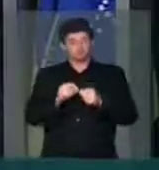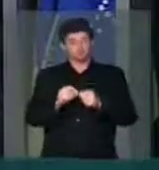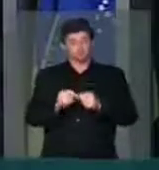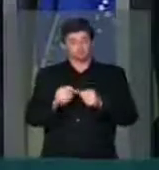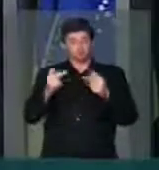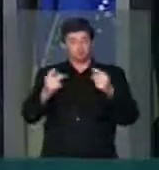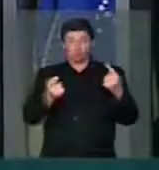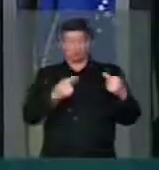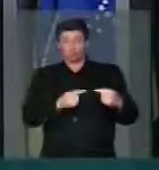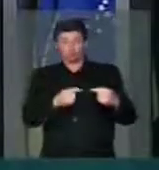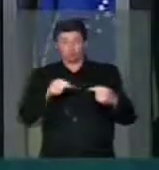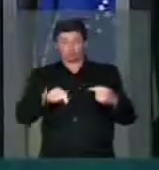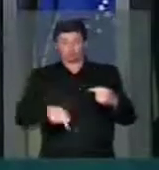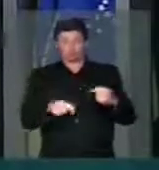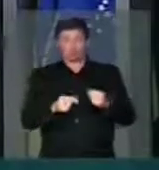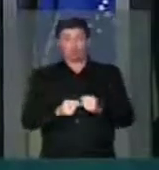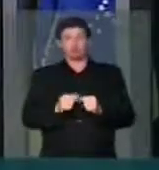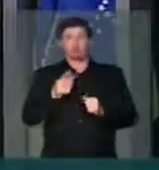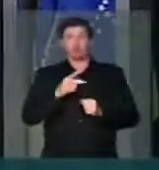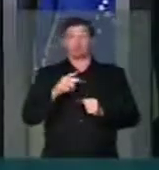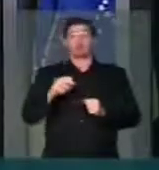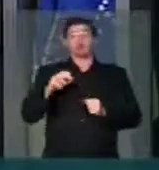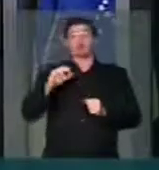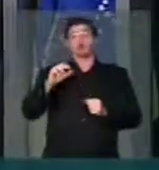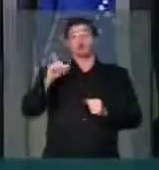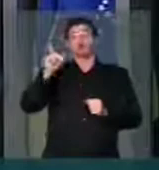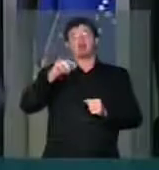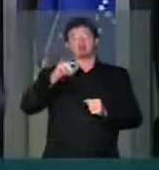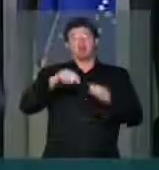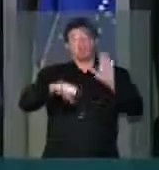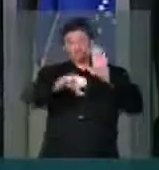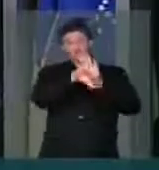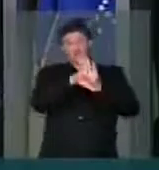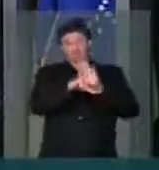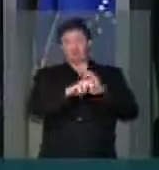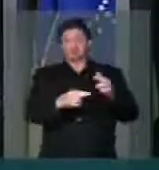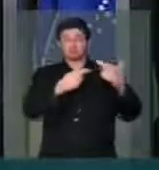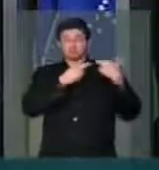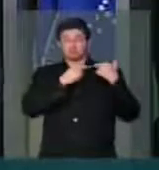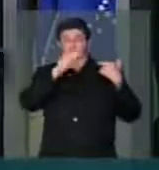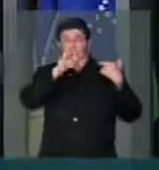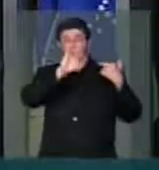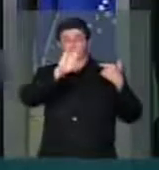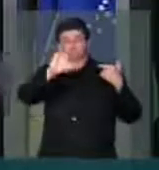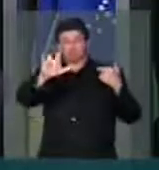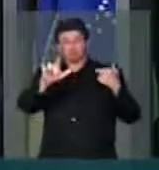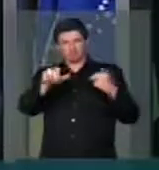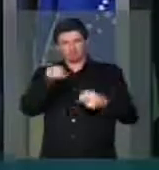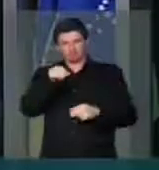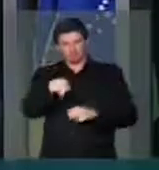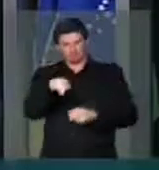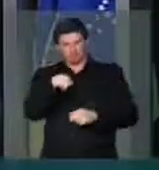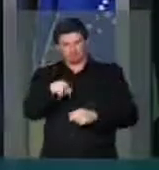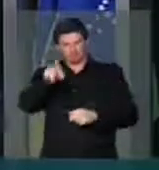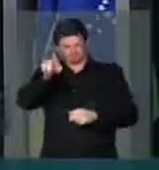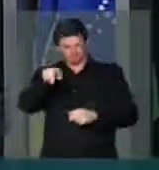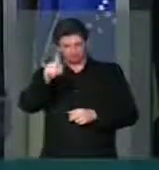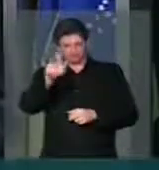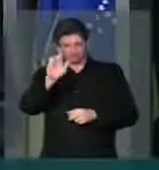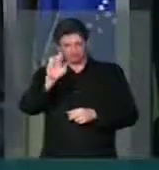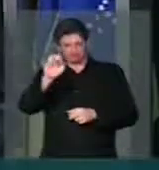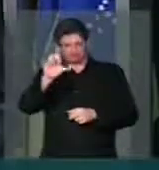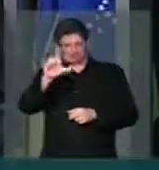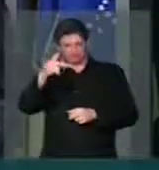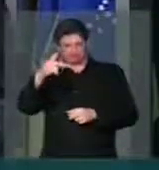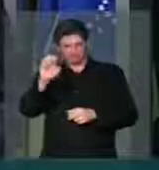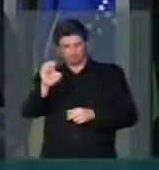que as pedaladas fiscais constituem crime de responsabilidade. Será que isso é golpismo?